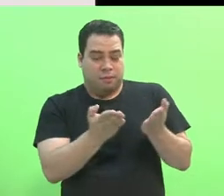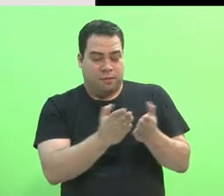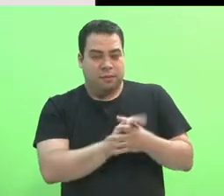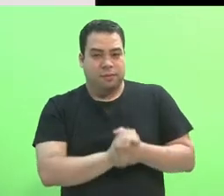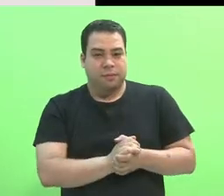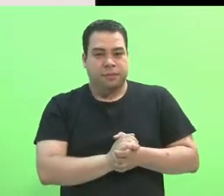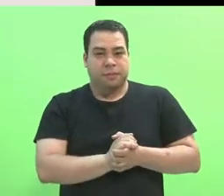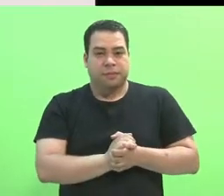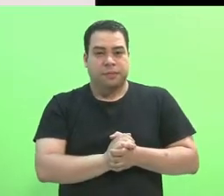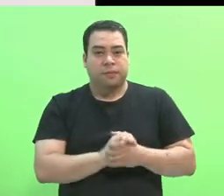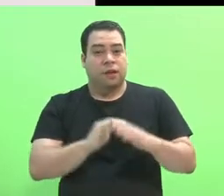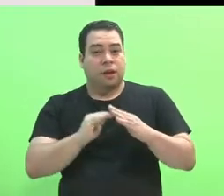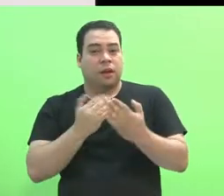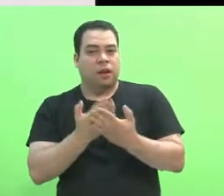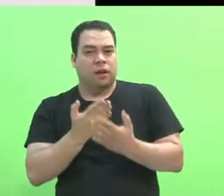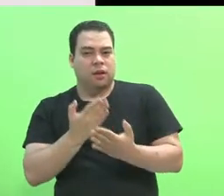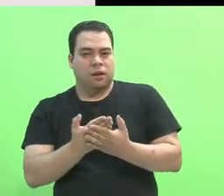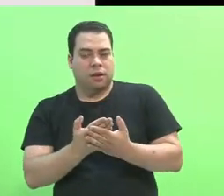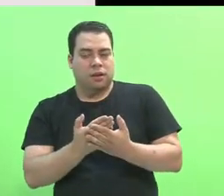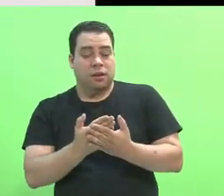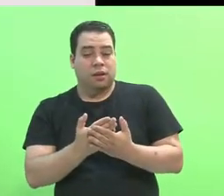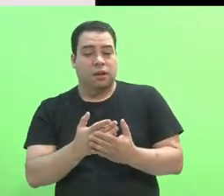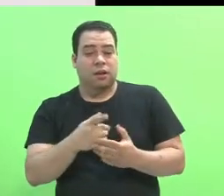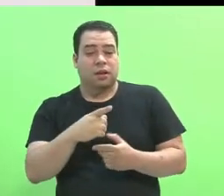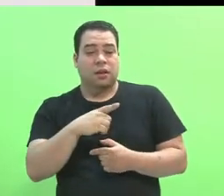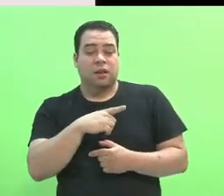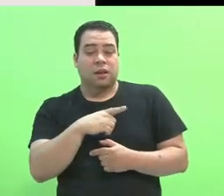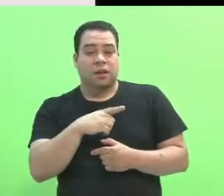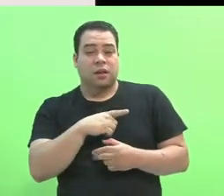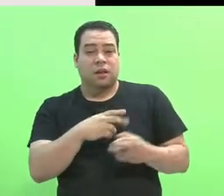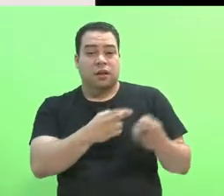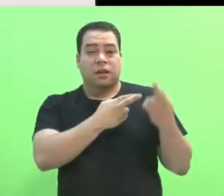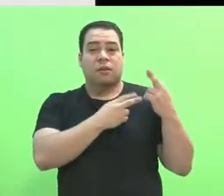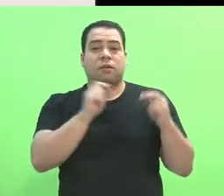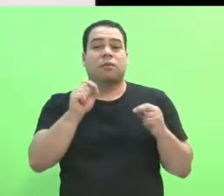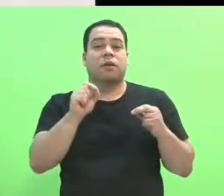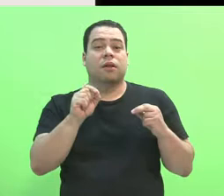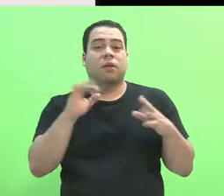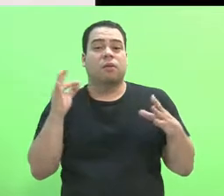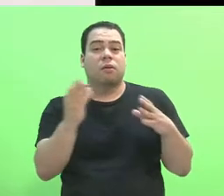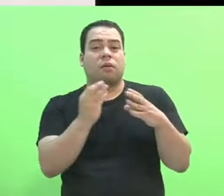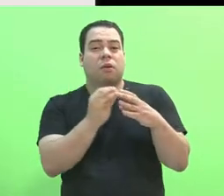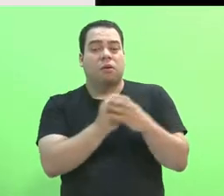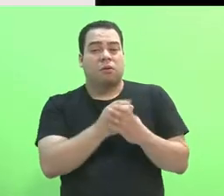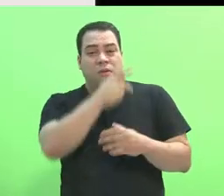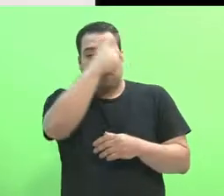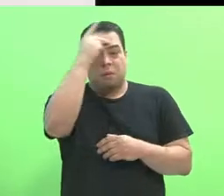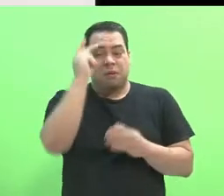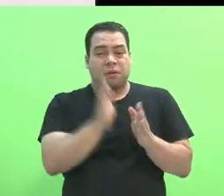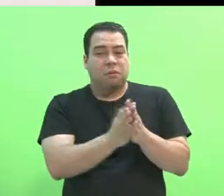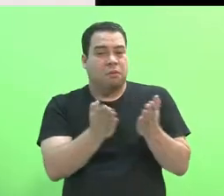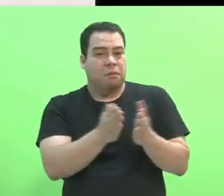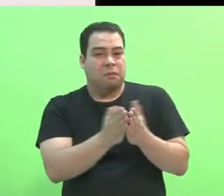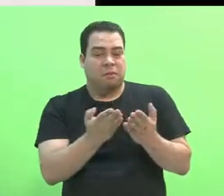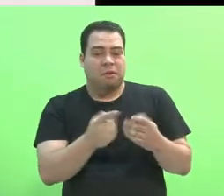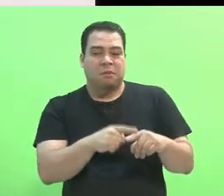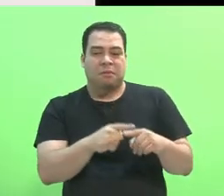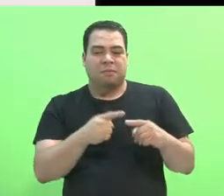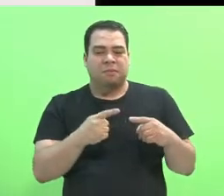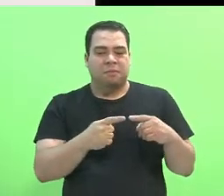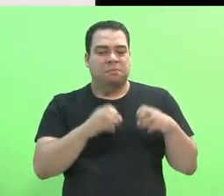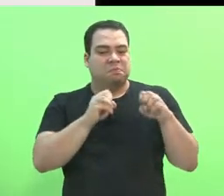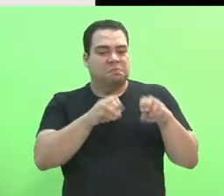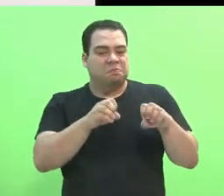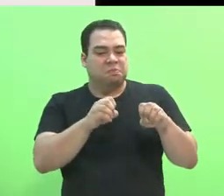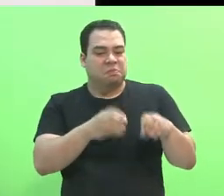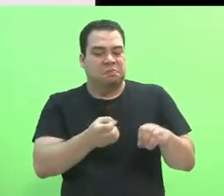Essas escolas tinham uma função mais voltada para a inclusão social de jovens carentes do que propriamente para a